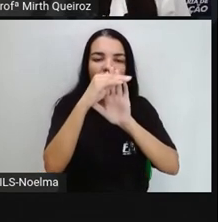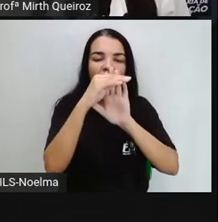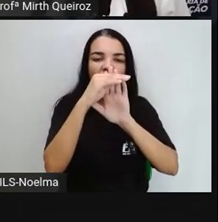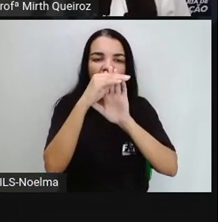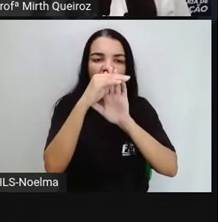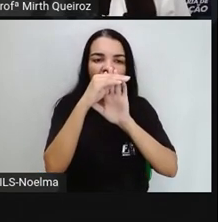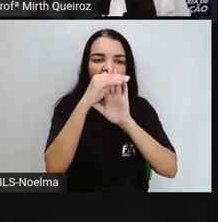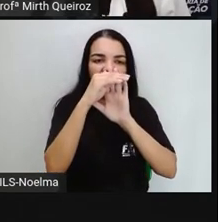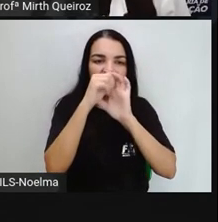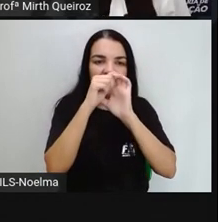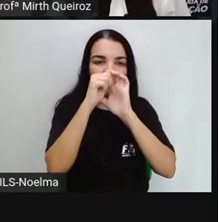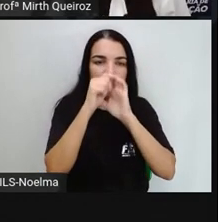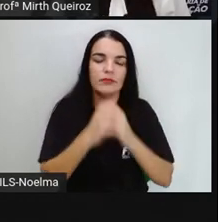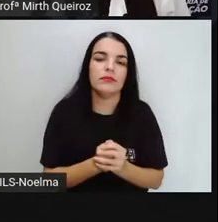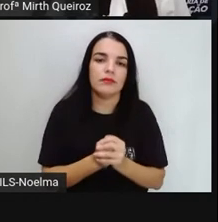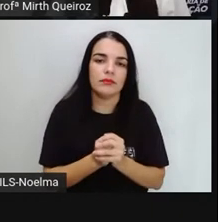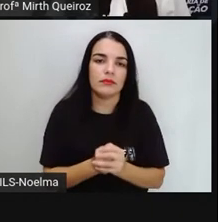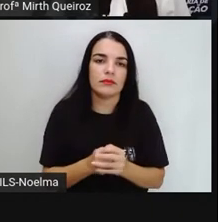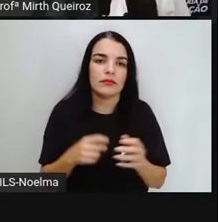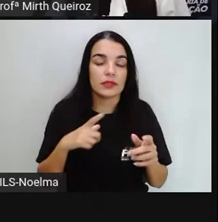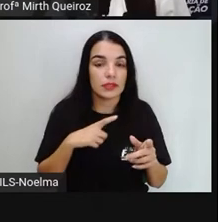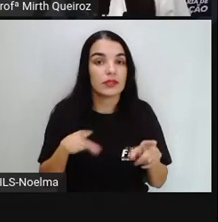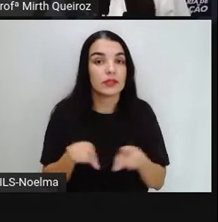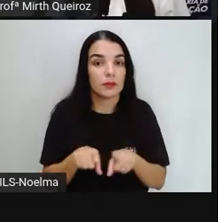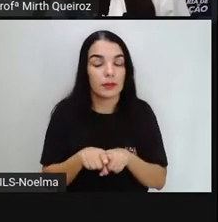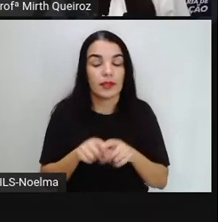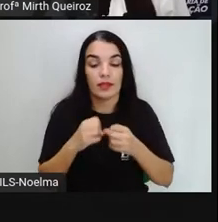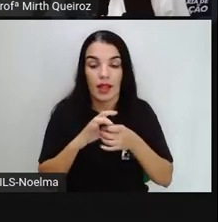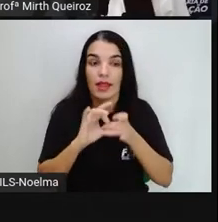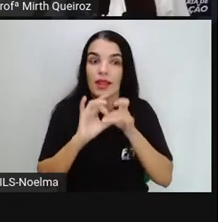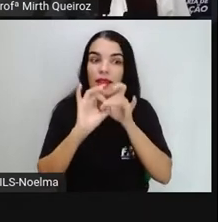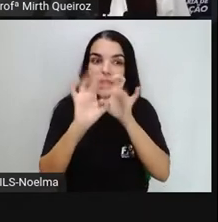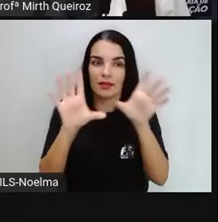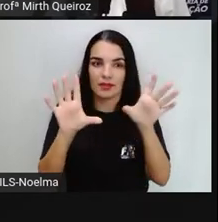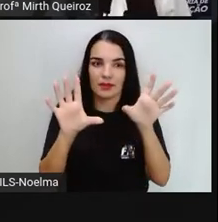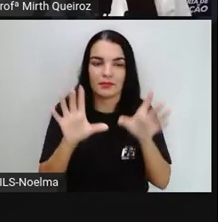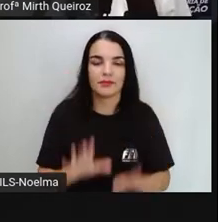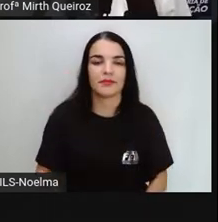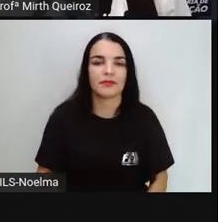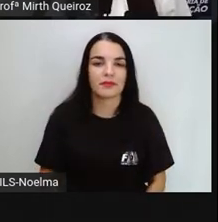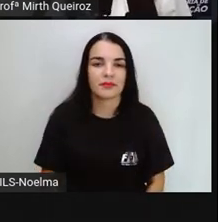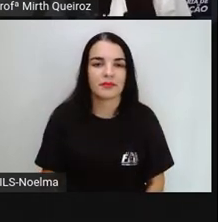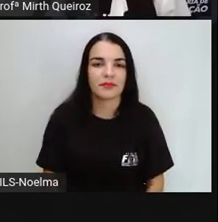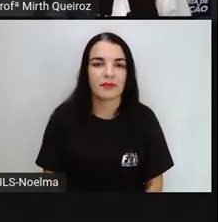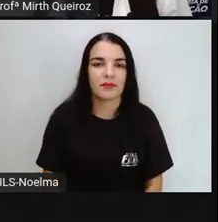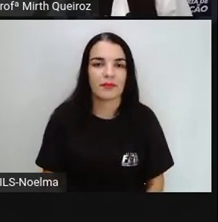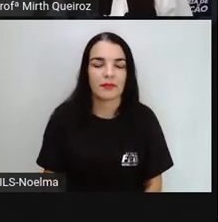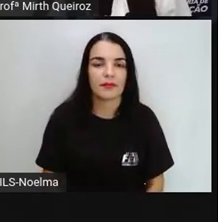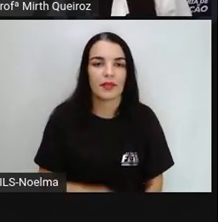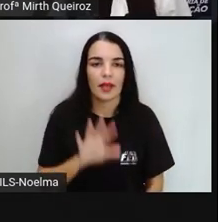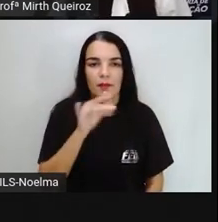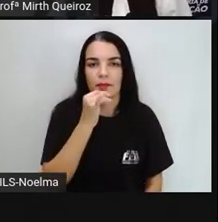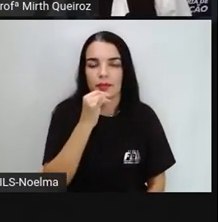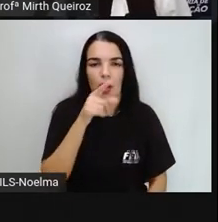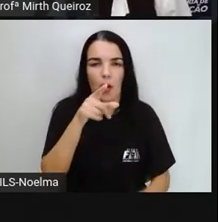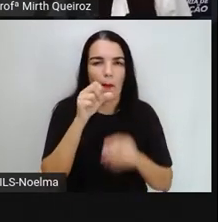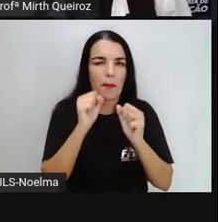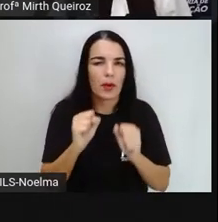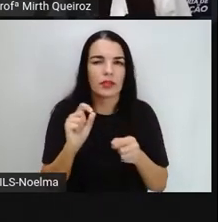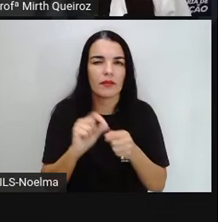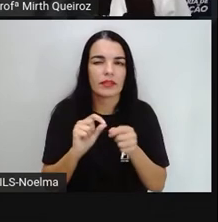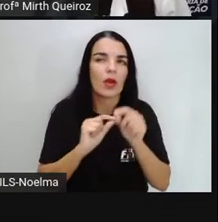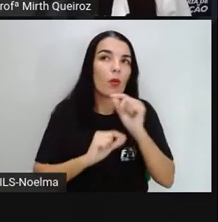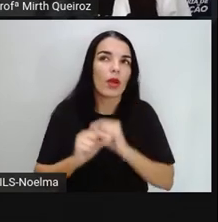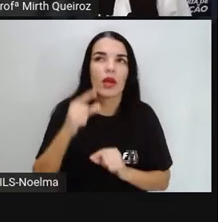forma para estimular a criatividade, que é quando a gente deixa essa brincadeira de forma livre. Eu posso até falar, crianças, montem aí um